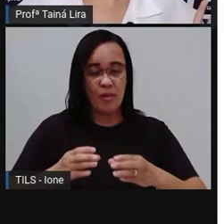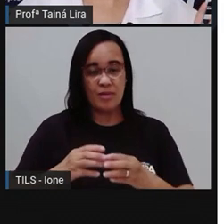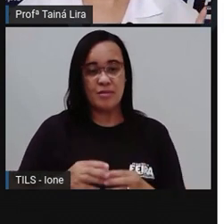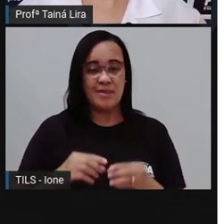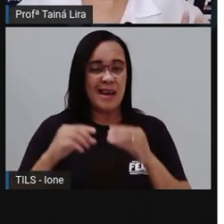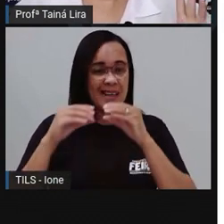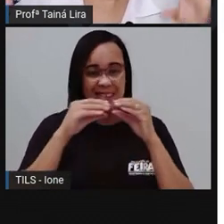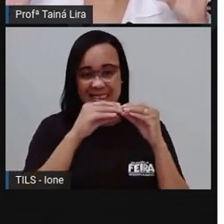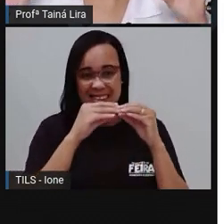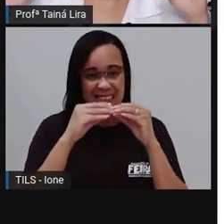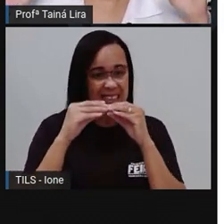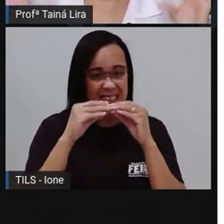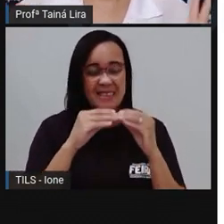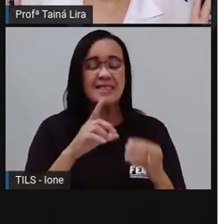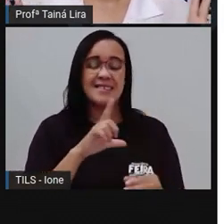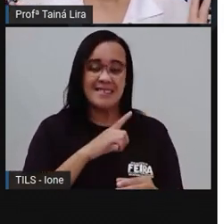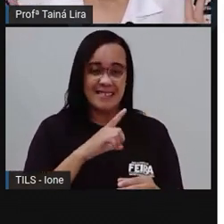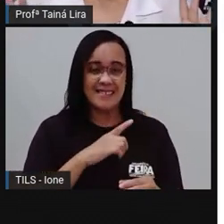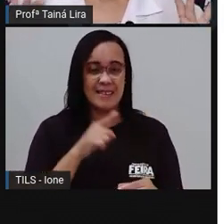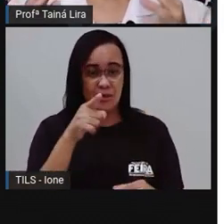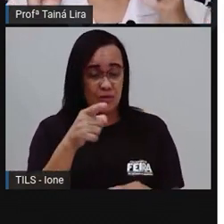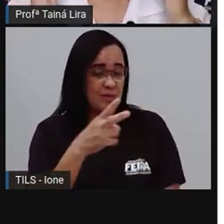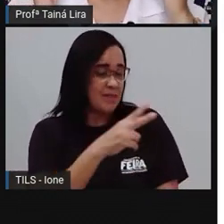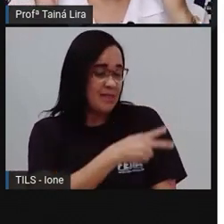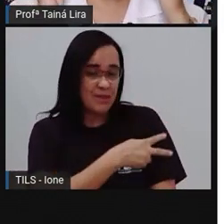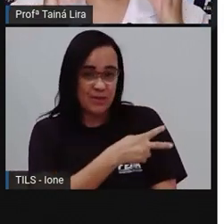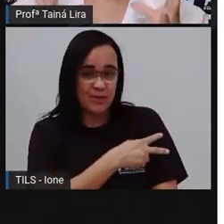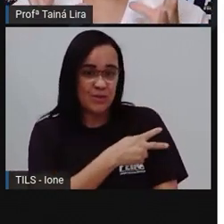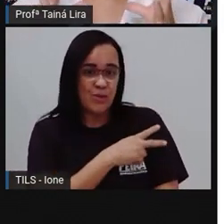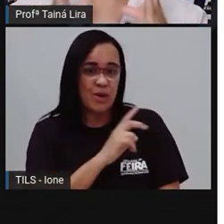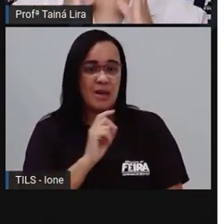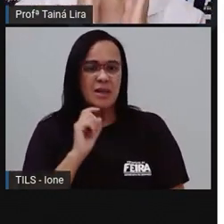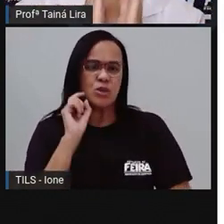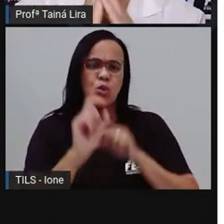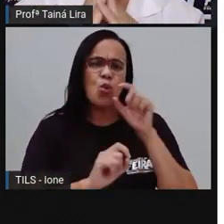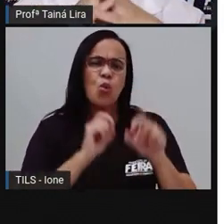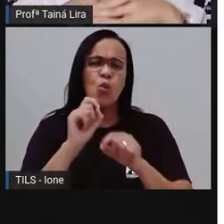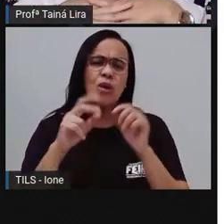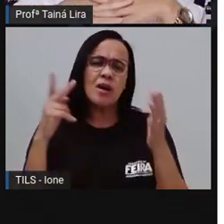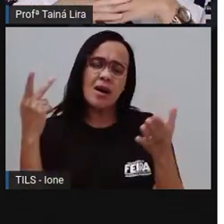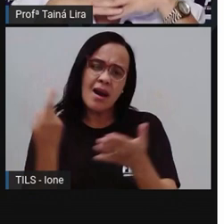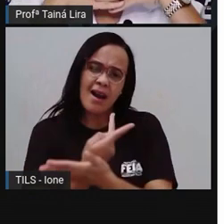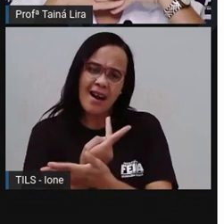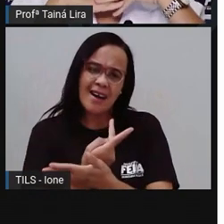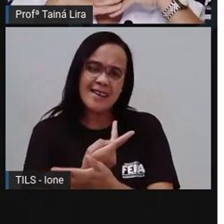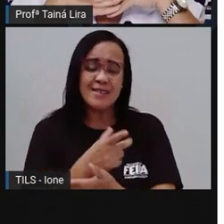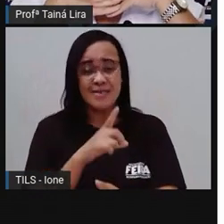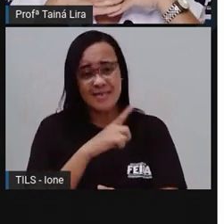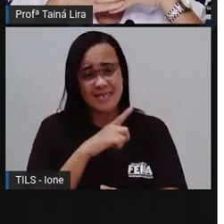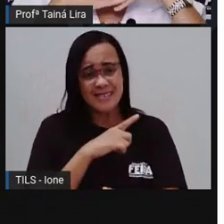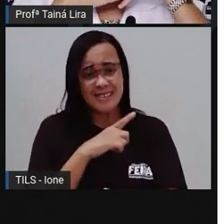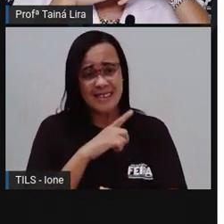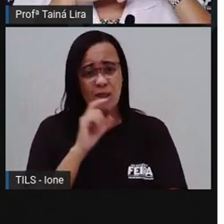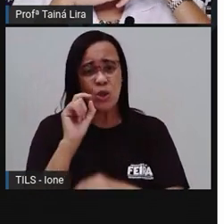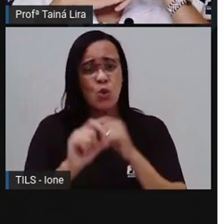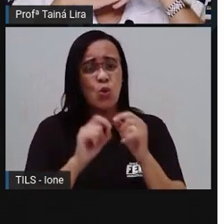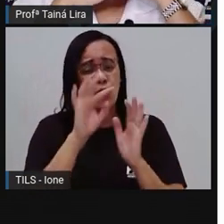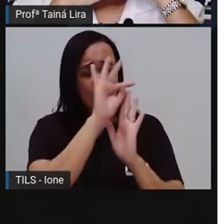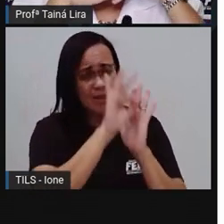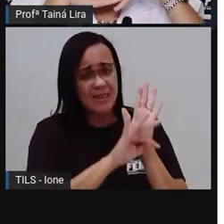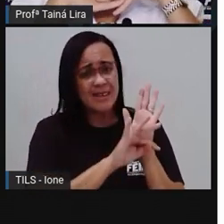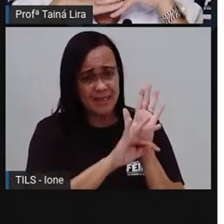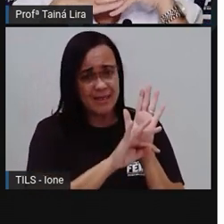o segundo ano me diga o que será que tem de errado aí nesse texto. Por quê? A Proteiná tentou